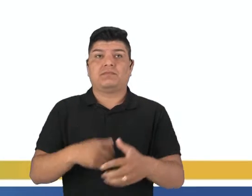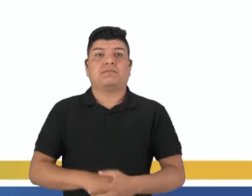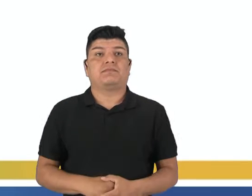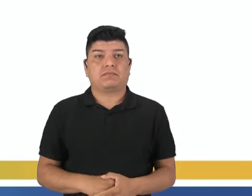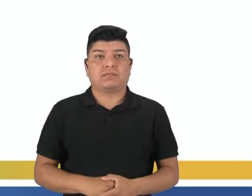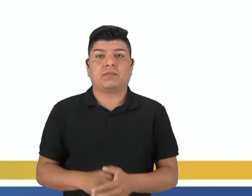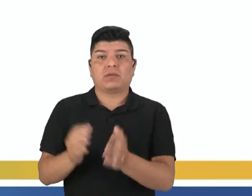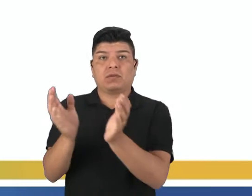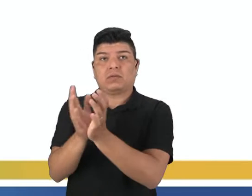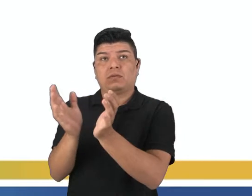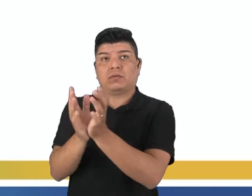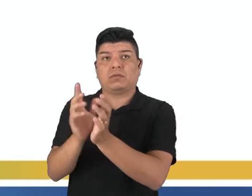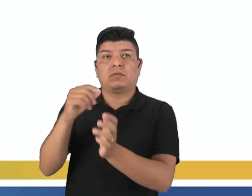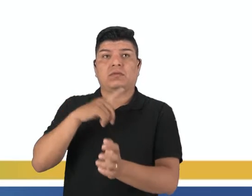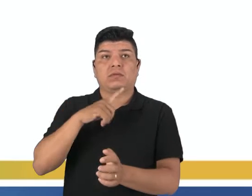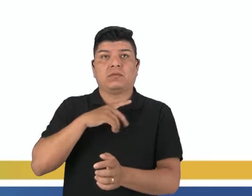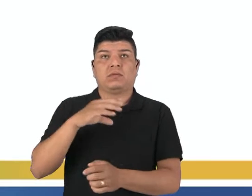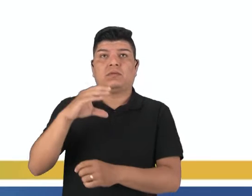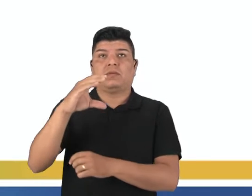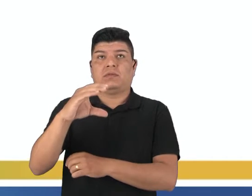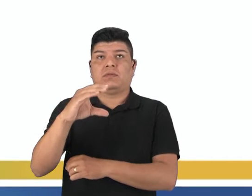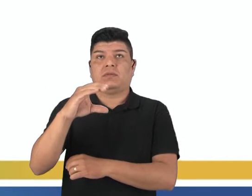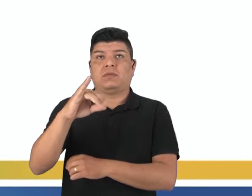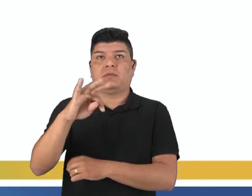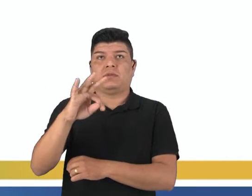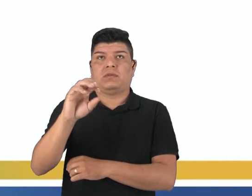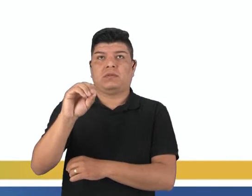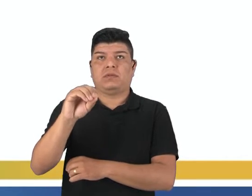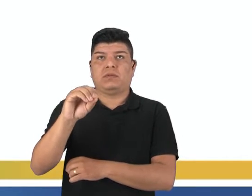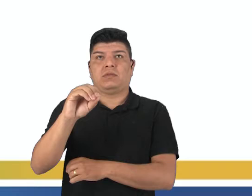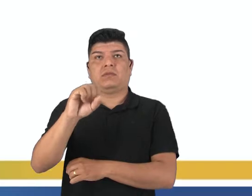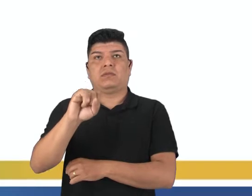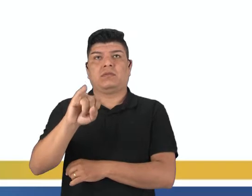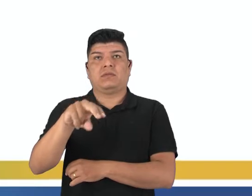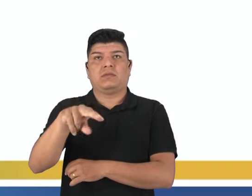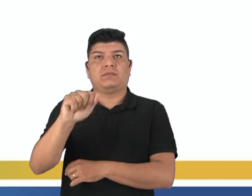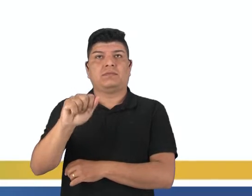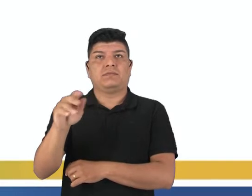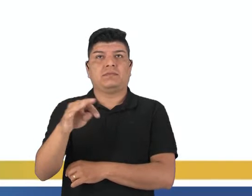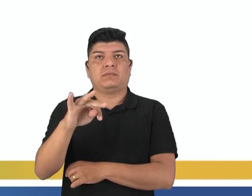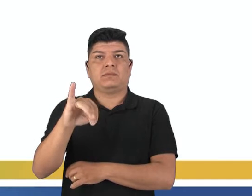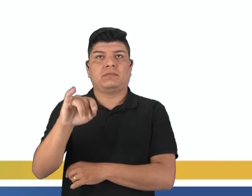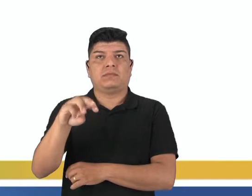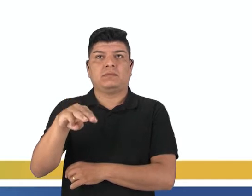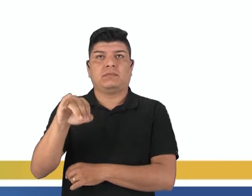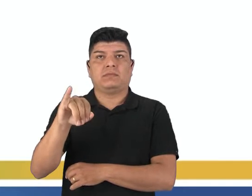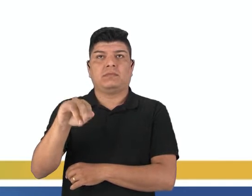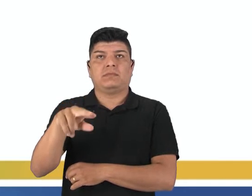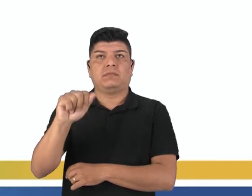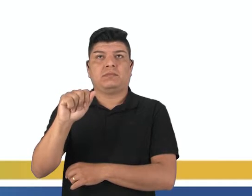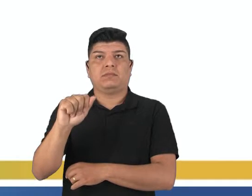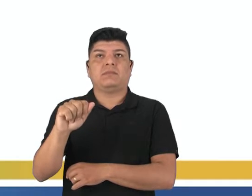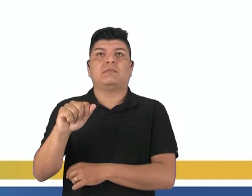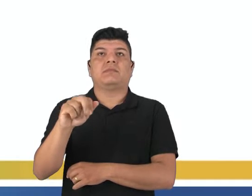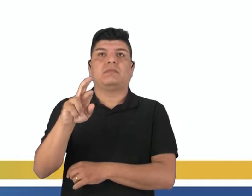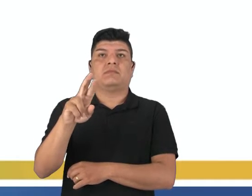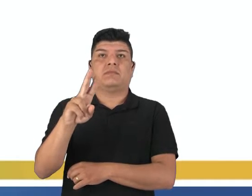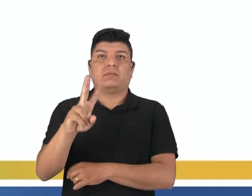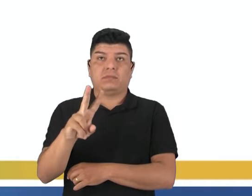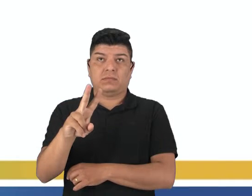pirimidinas, nós temos a citosina, a timina e a uracila. Sendo a timina uma base